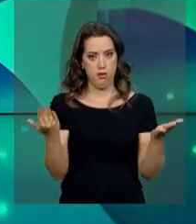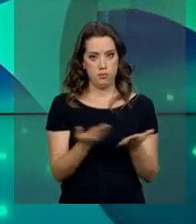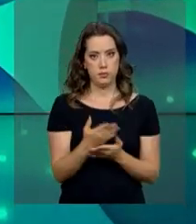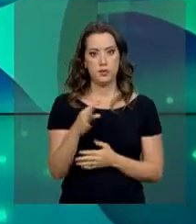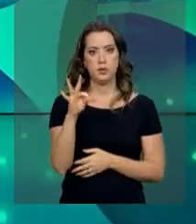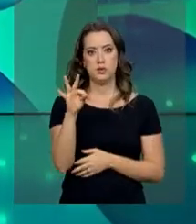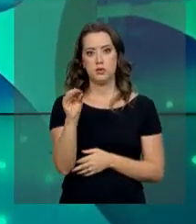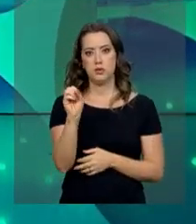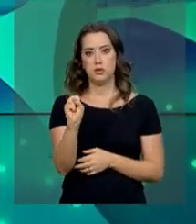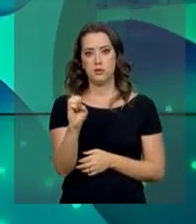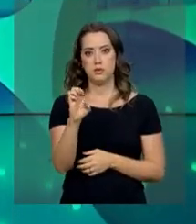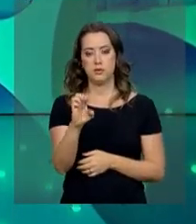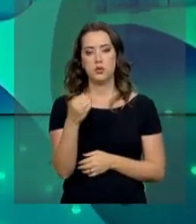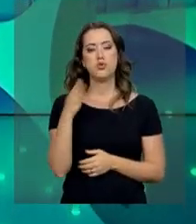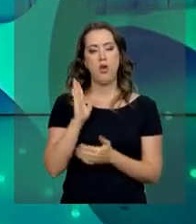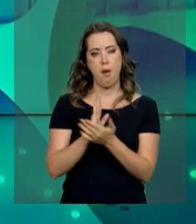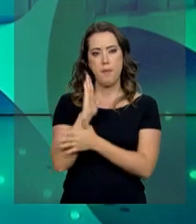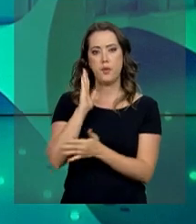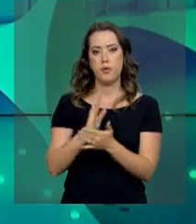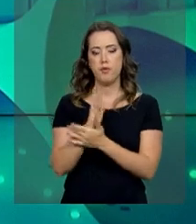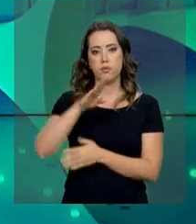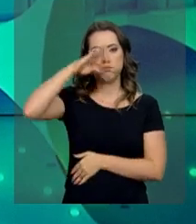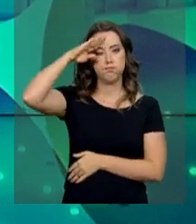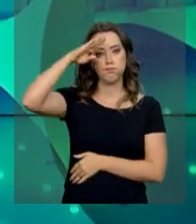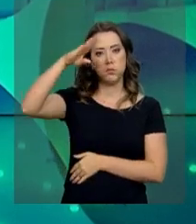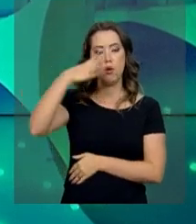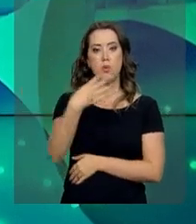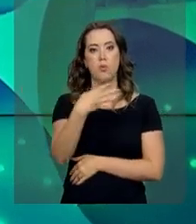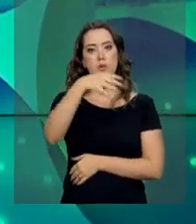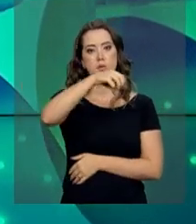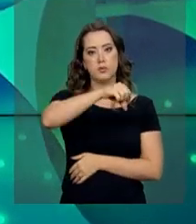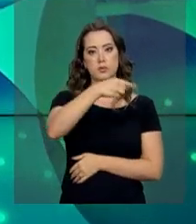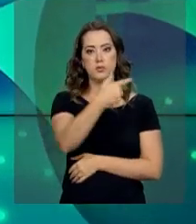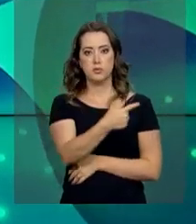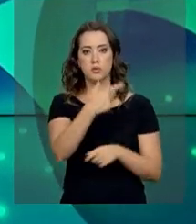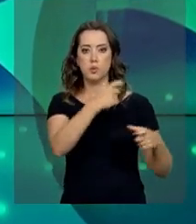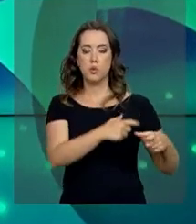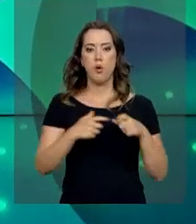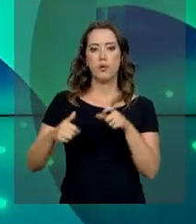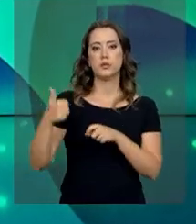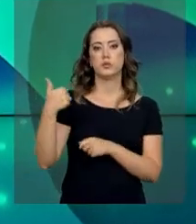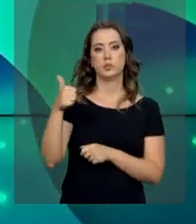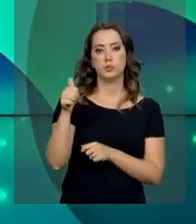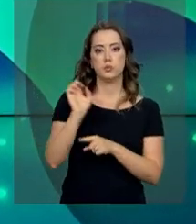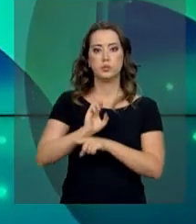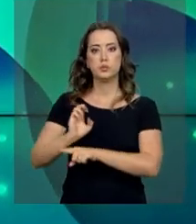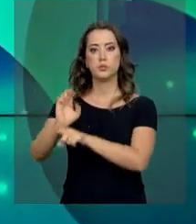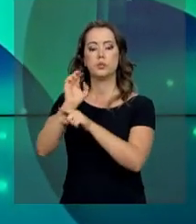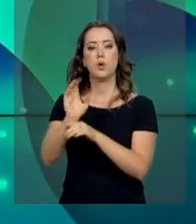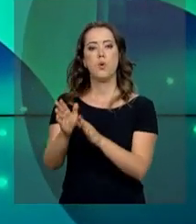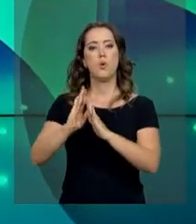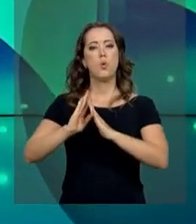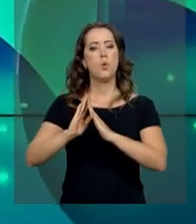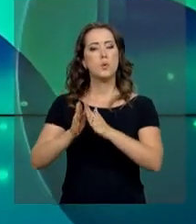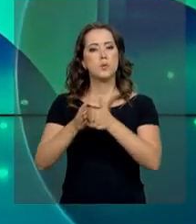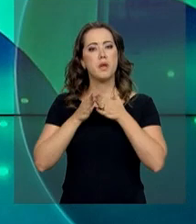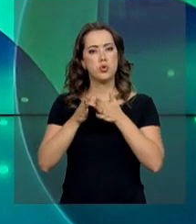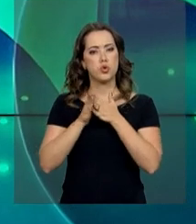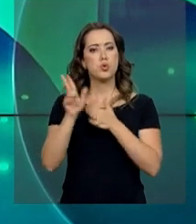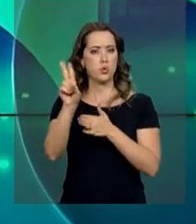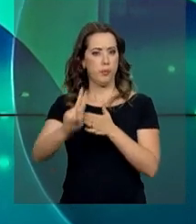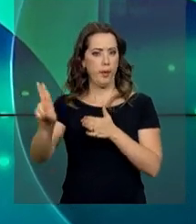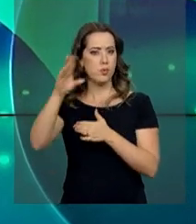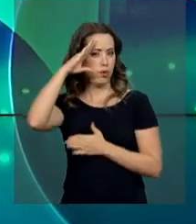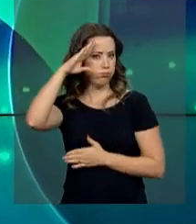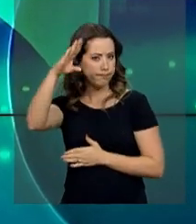Eleitoral já aprovou o envio de tropas para 497 áreas de 11 estados. Os pedidos para uso das tropas nas